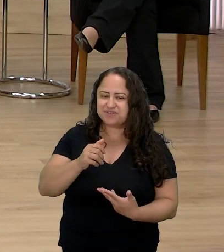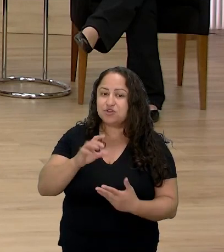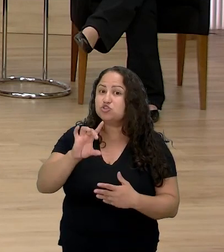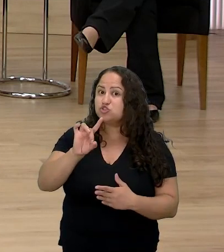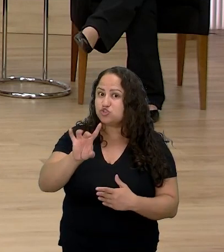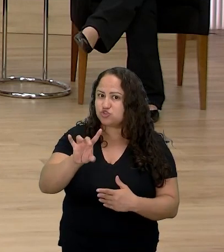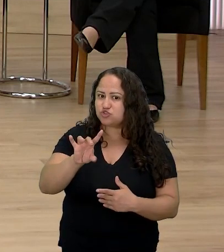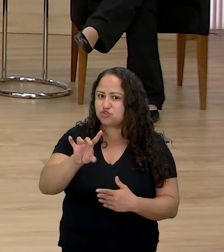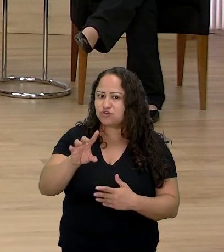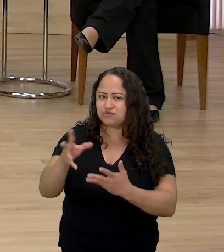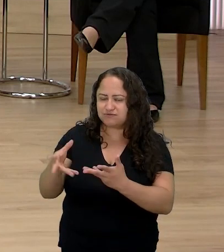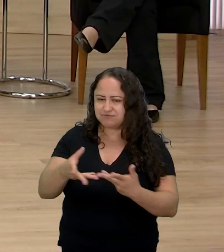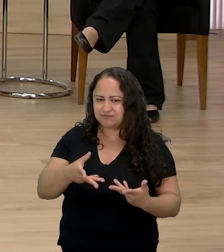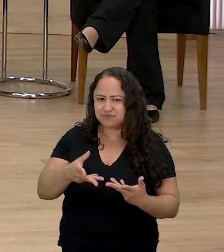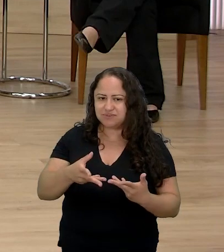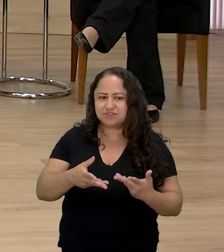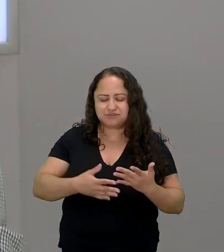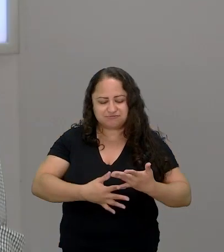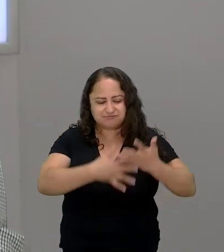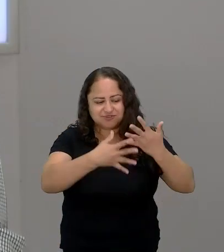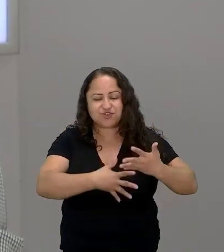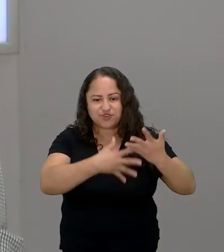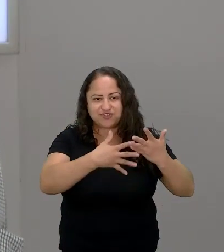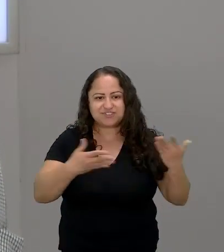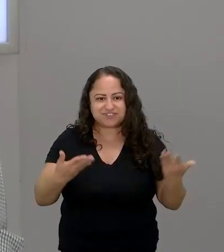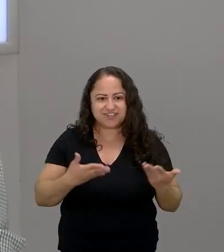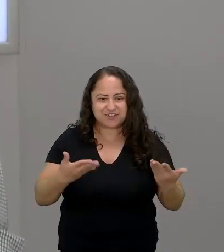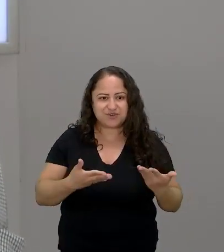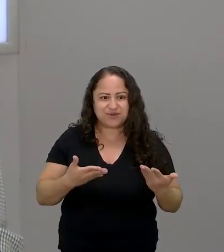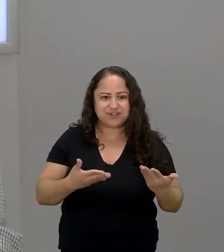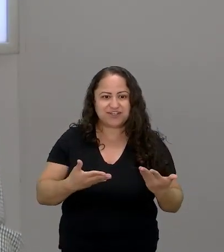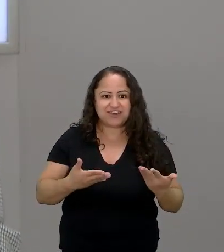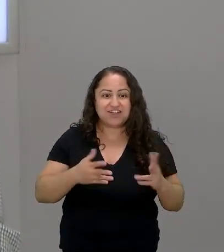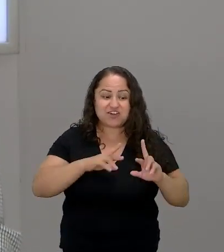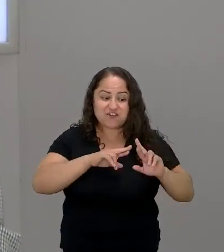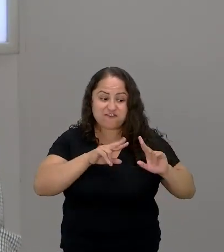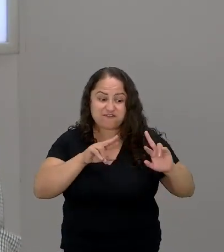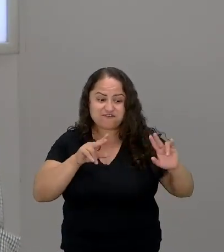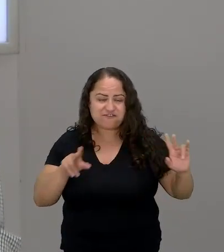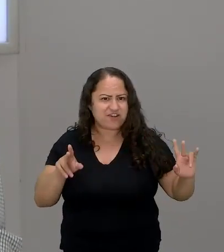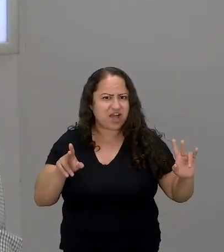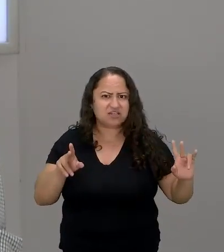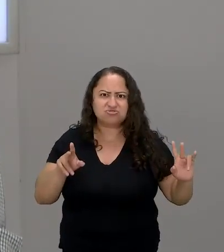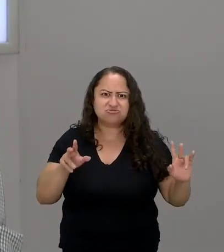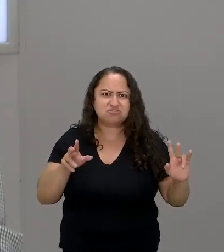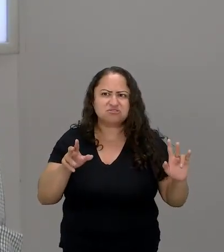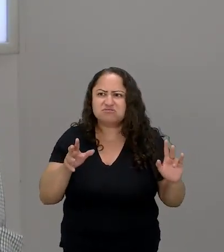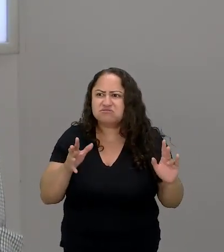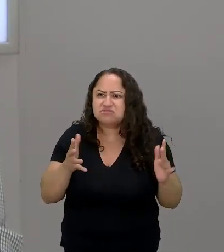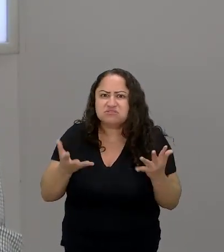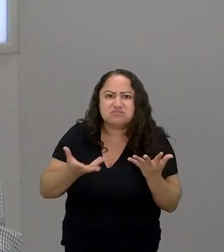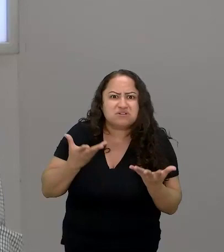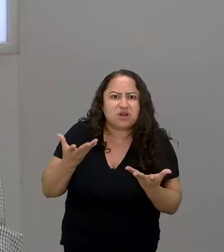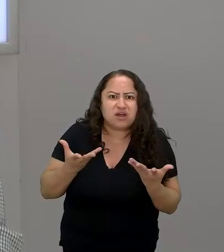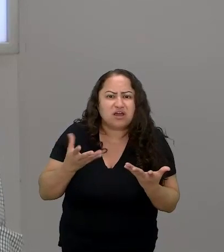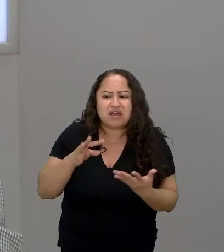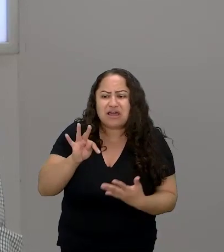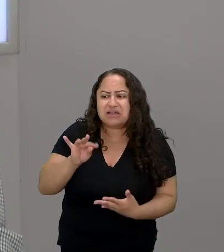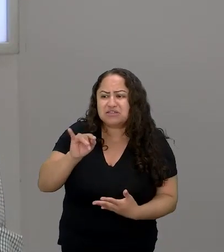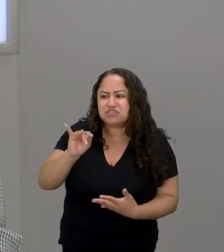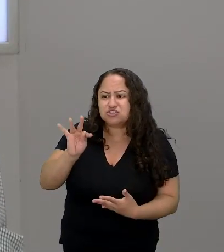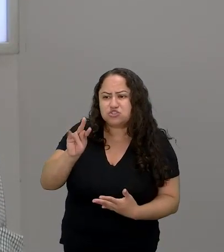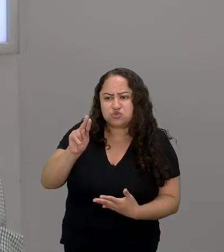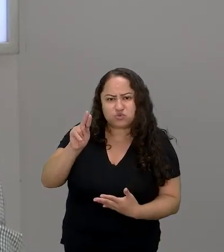trazendo um pouco aqui as nossas conversas de bastidores né acho que vários aqui ficaram indignados né a Tituba ela